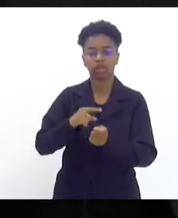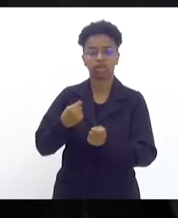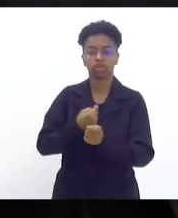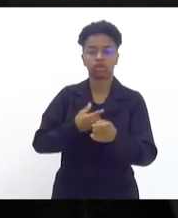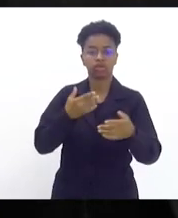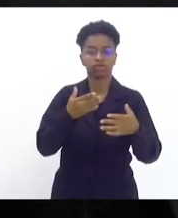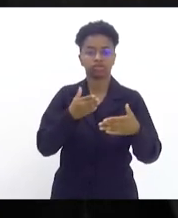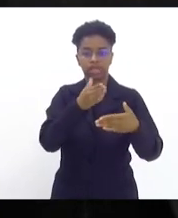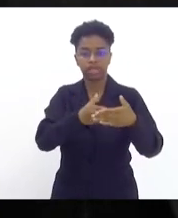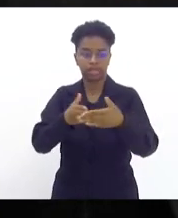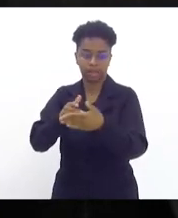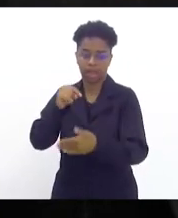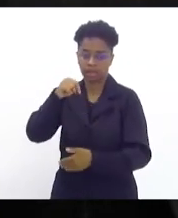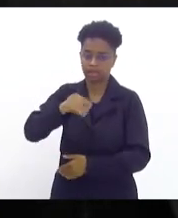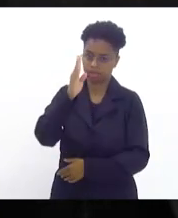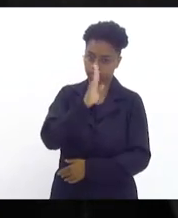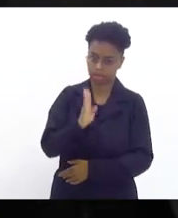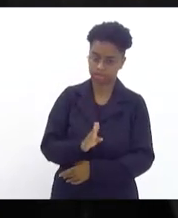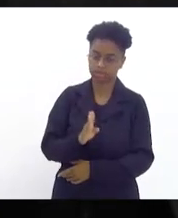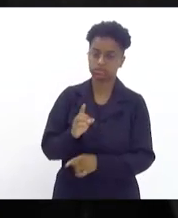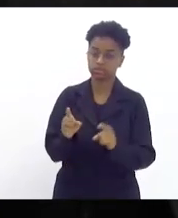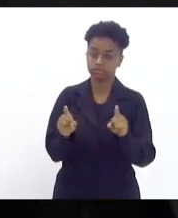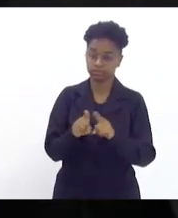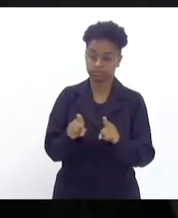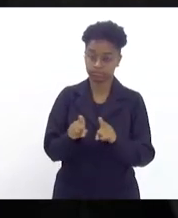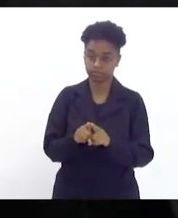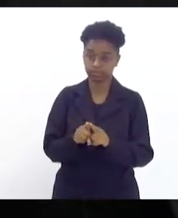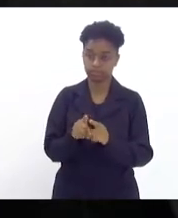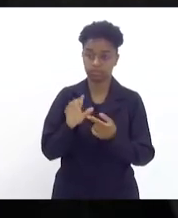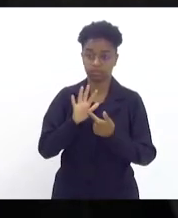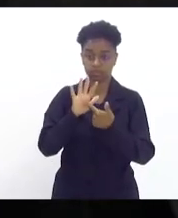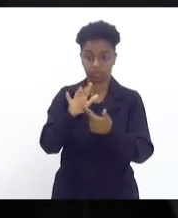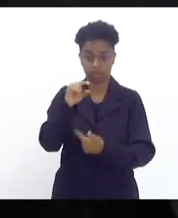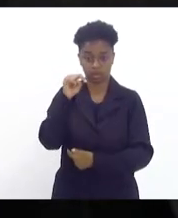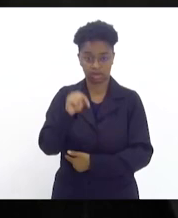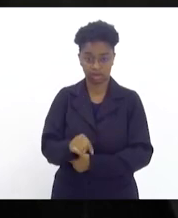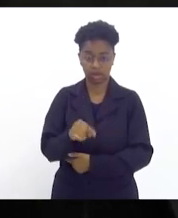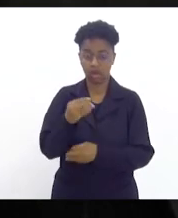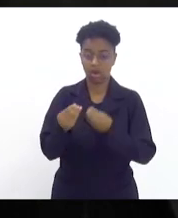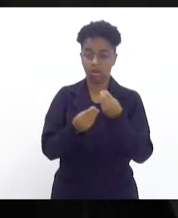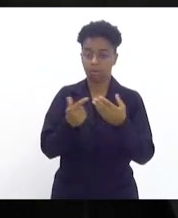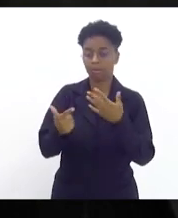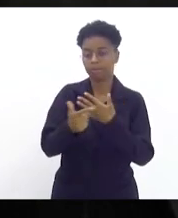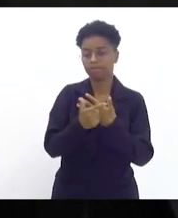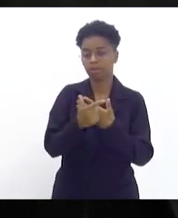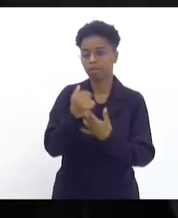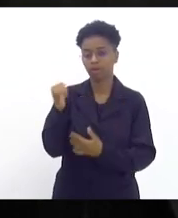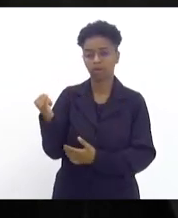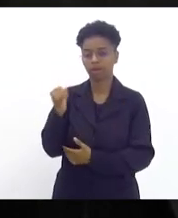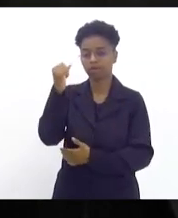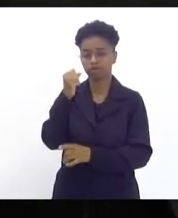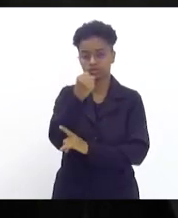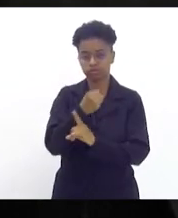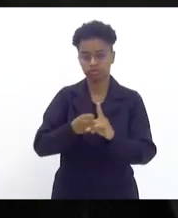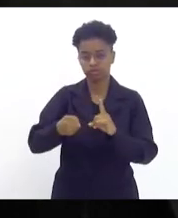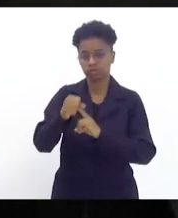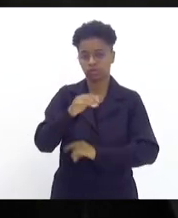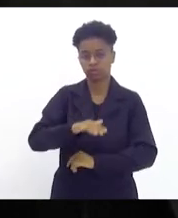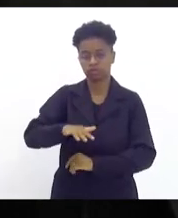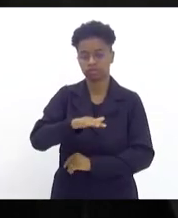fronteiras do Brasil. e também destacar aqui o papel fundamental da sociedade.